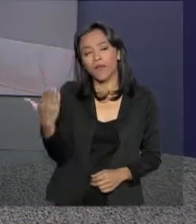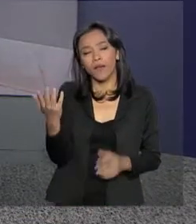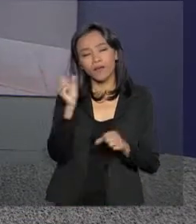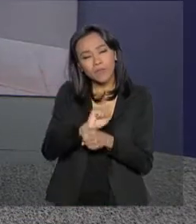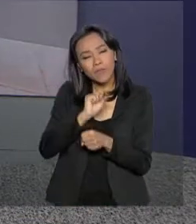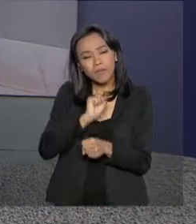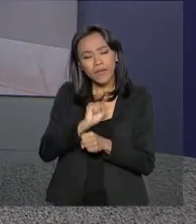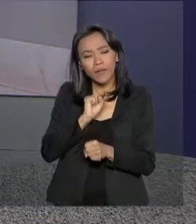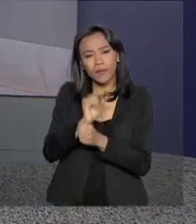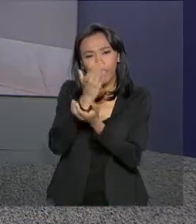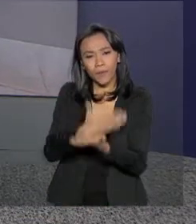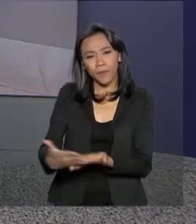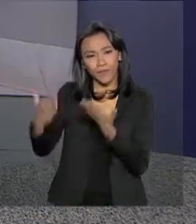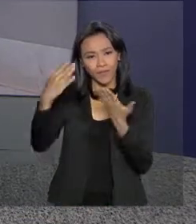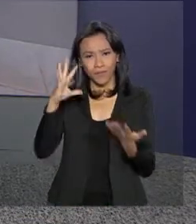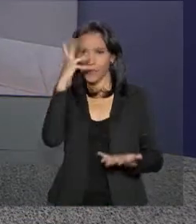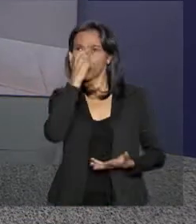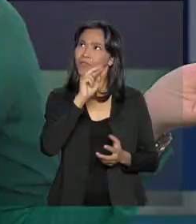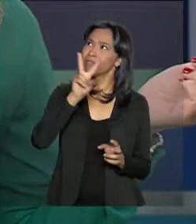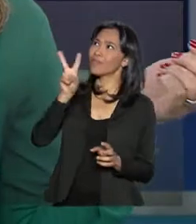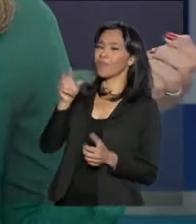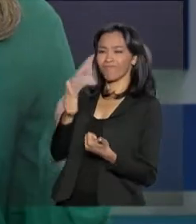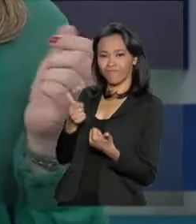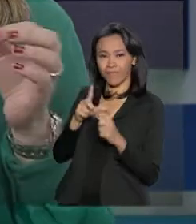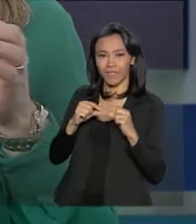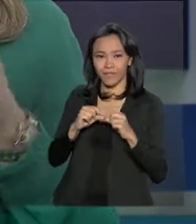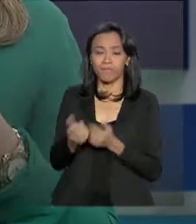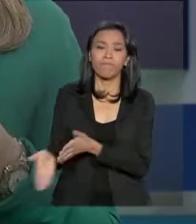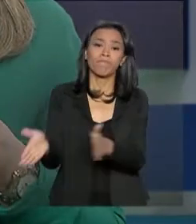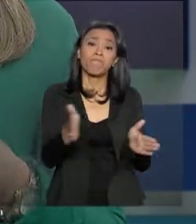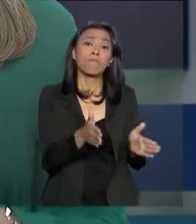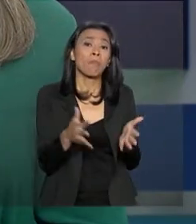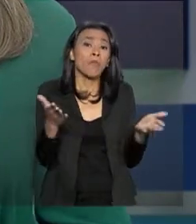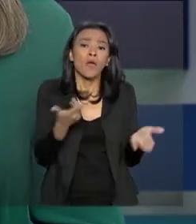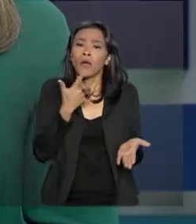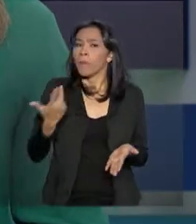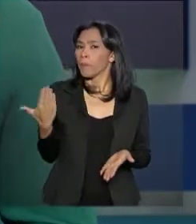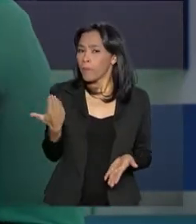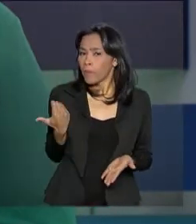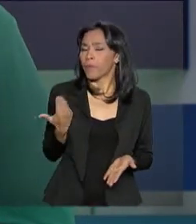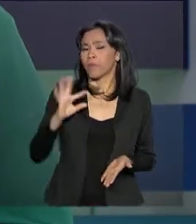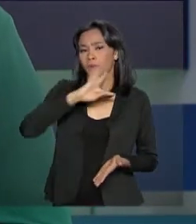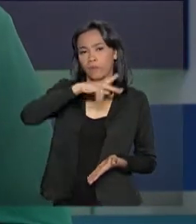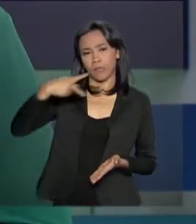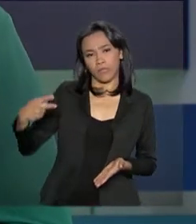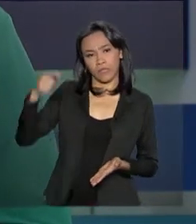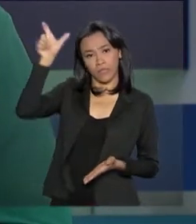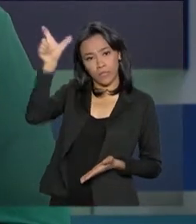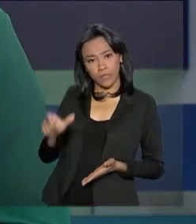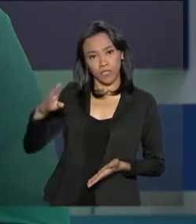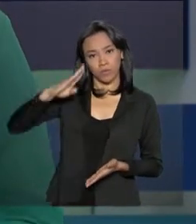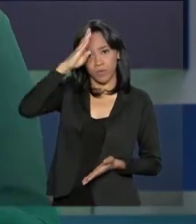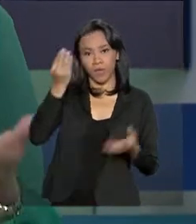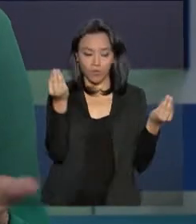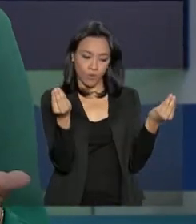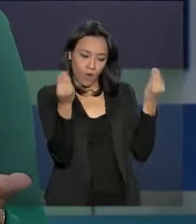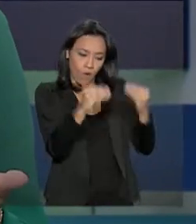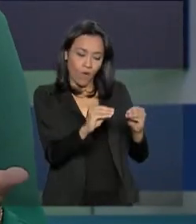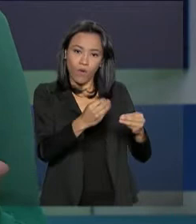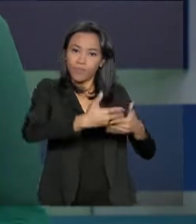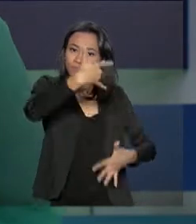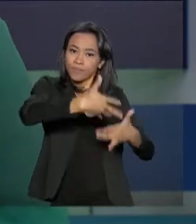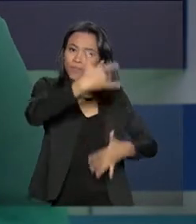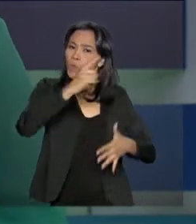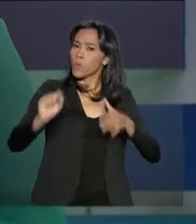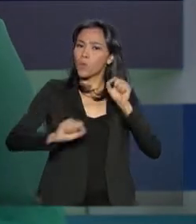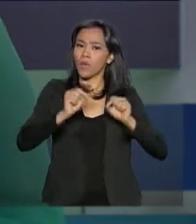Vamos aguardar aí o início da cerimônia. Dia bonito em Brasília. E olha, agora há pouco, o presidente Jair Bolsonaro publicou nas redes sociais sobre a visita